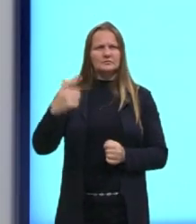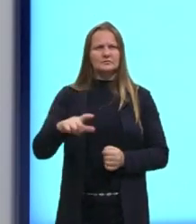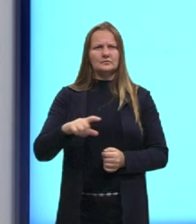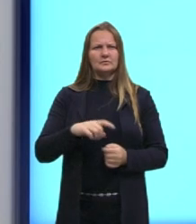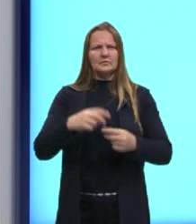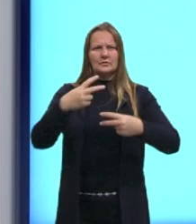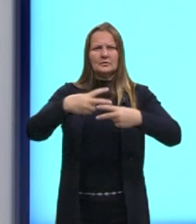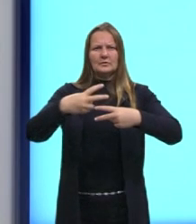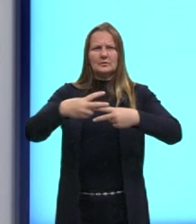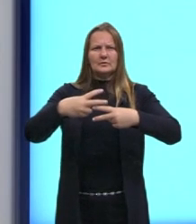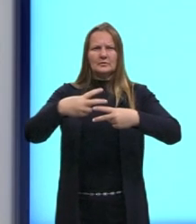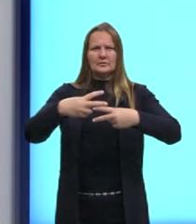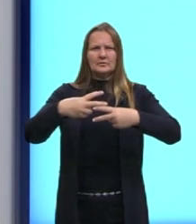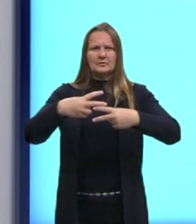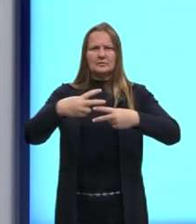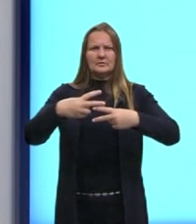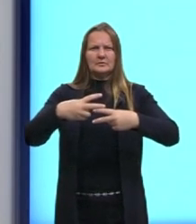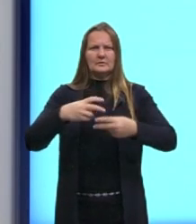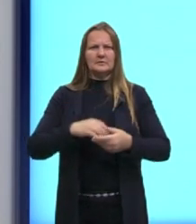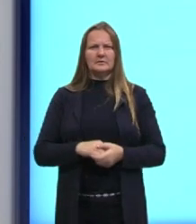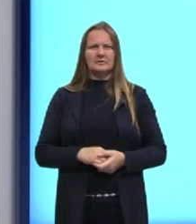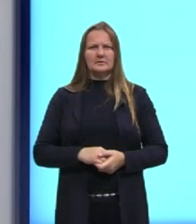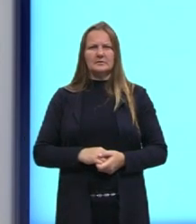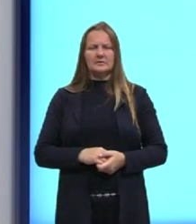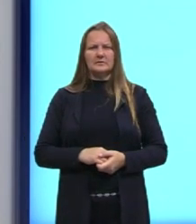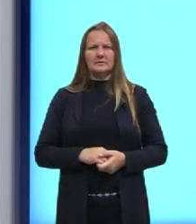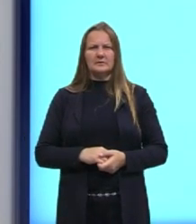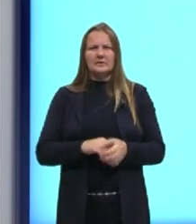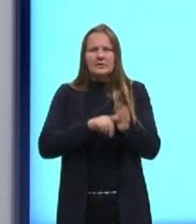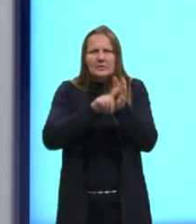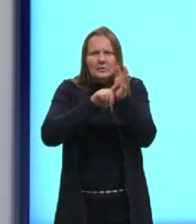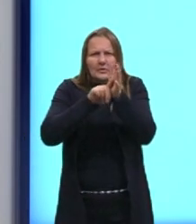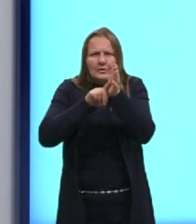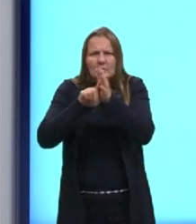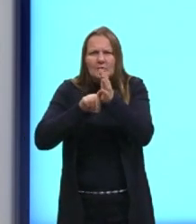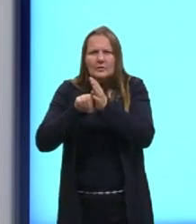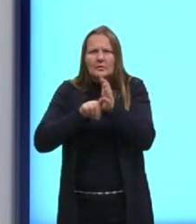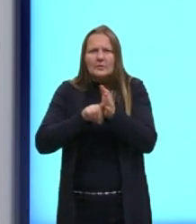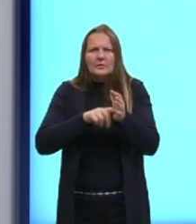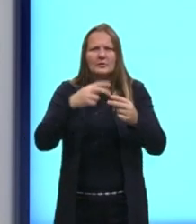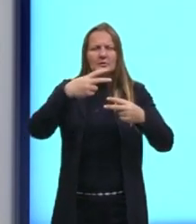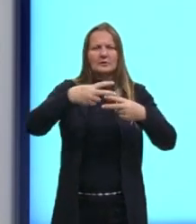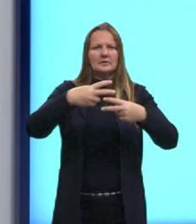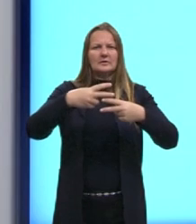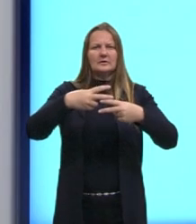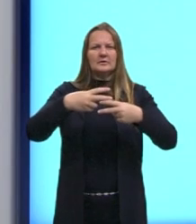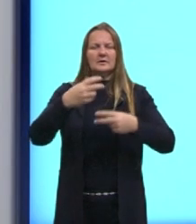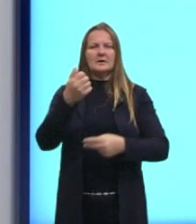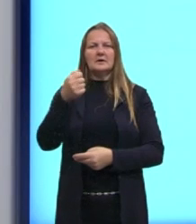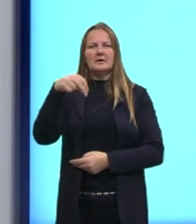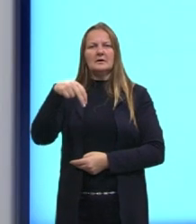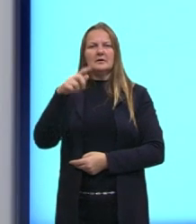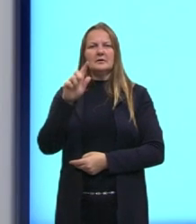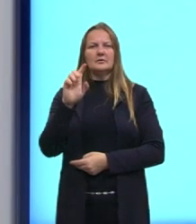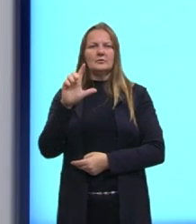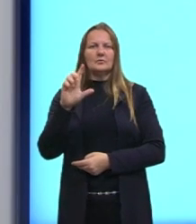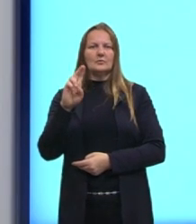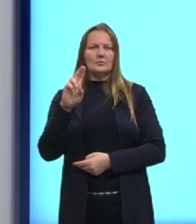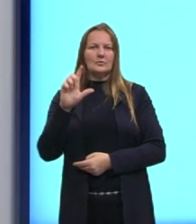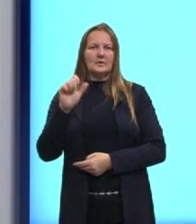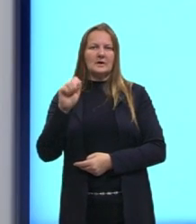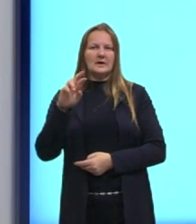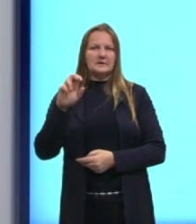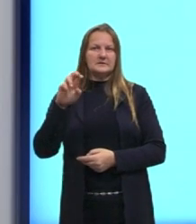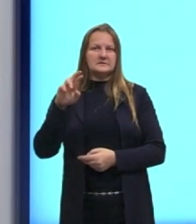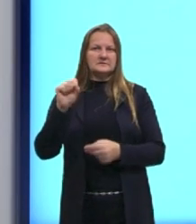coeficientes. Então, aqui nós vamos analisar os coeficientes angulares. em